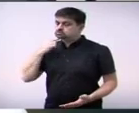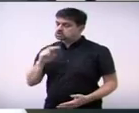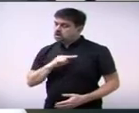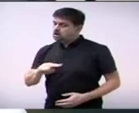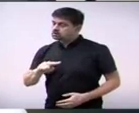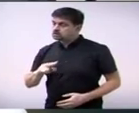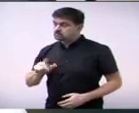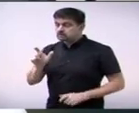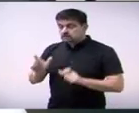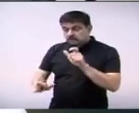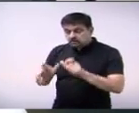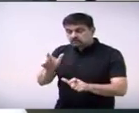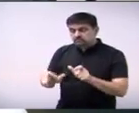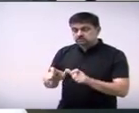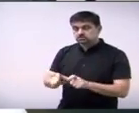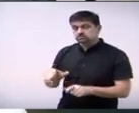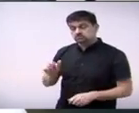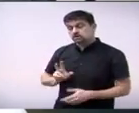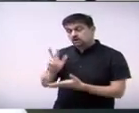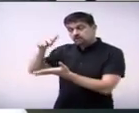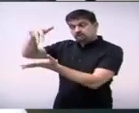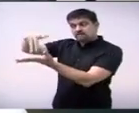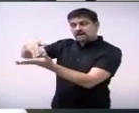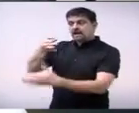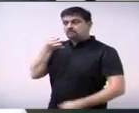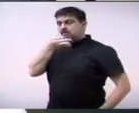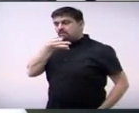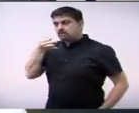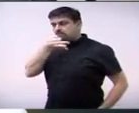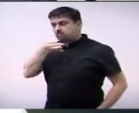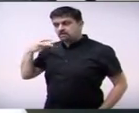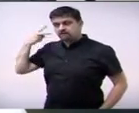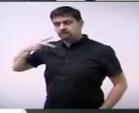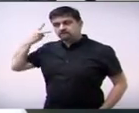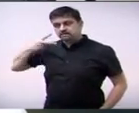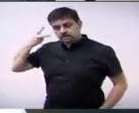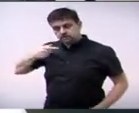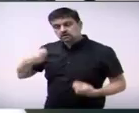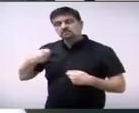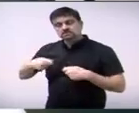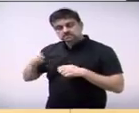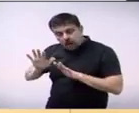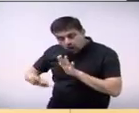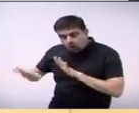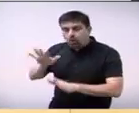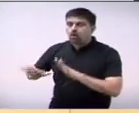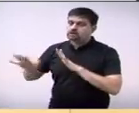pessoas que eventualmente usaram indevidamente essas colocações com pena apenas isso obrigado